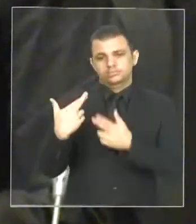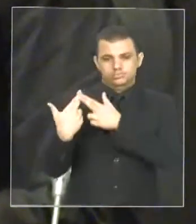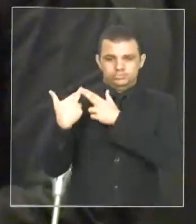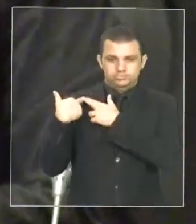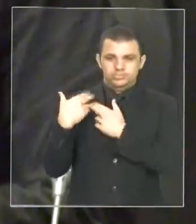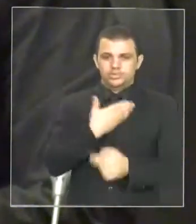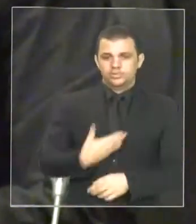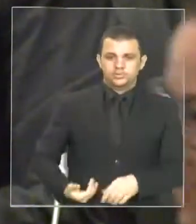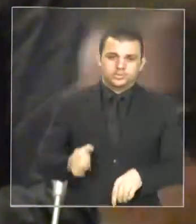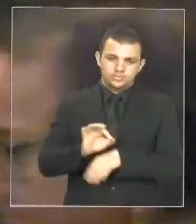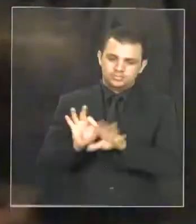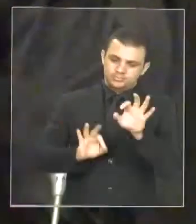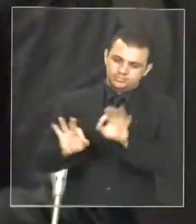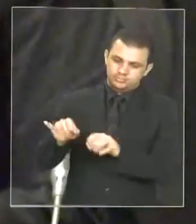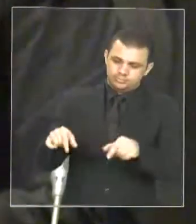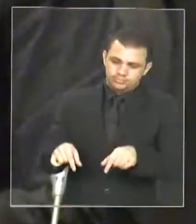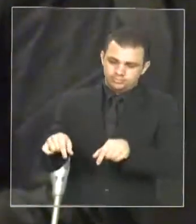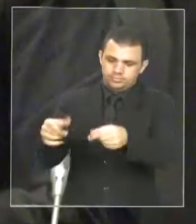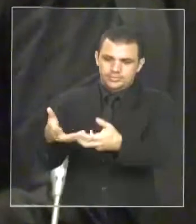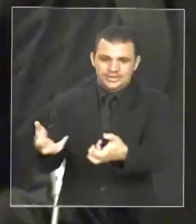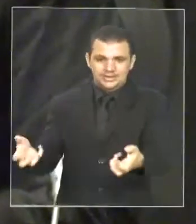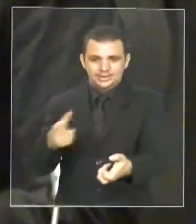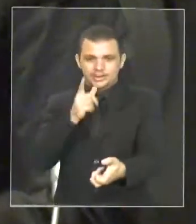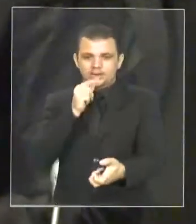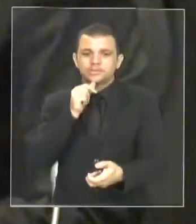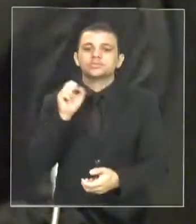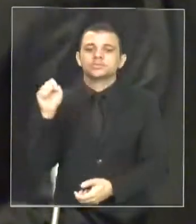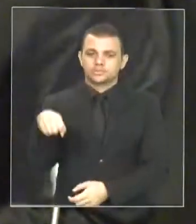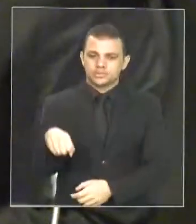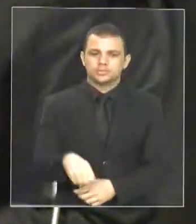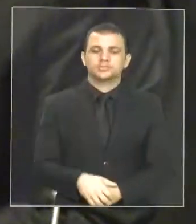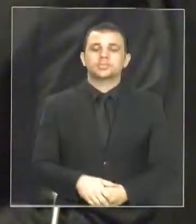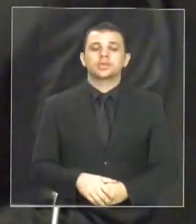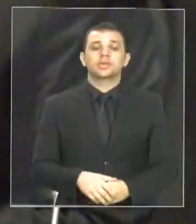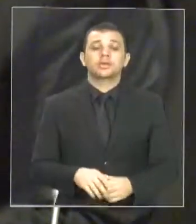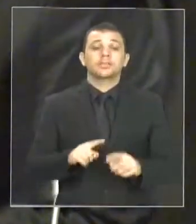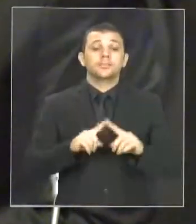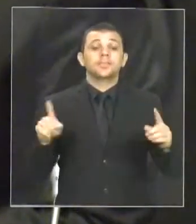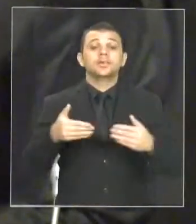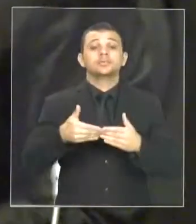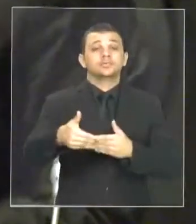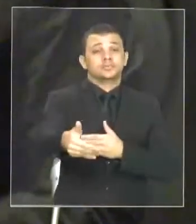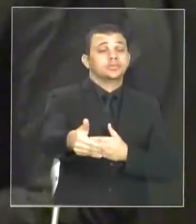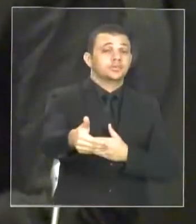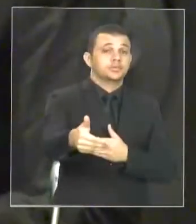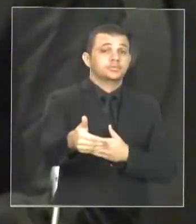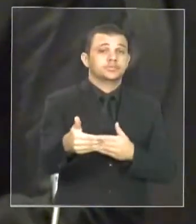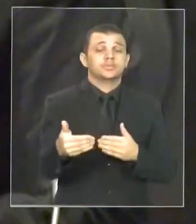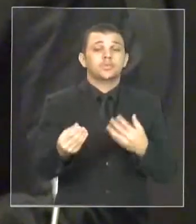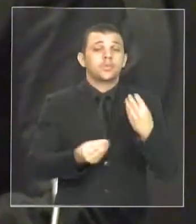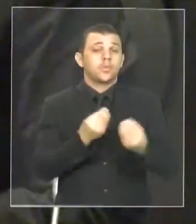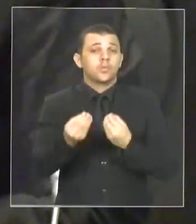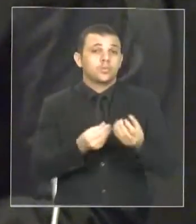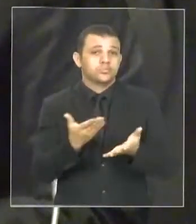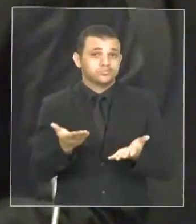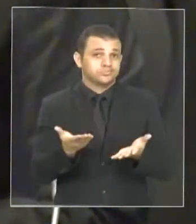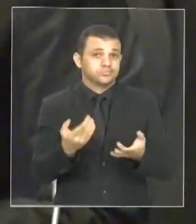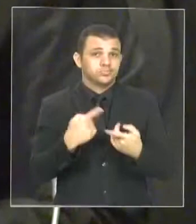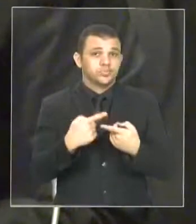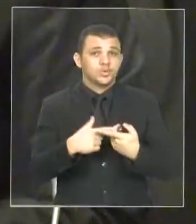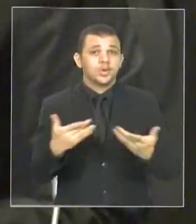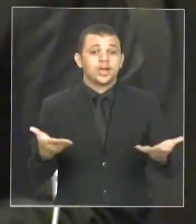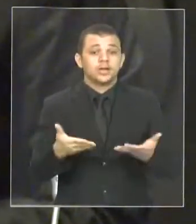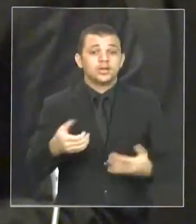fica é como ficarão as novas parcerias daqui para frente em relação à forma como o governo do estado mandou o projeto que